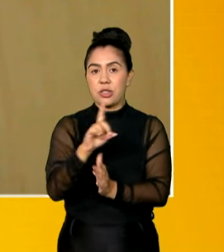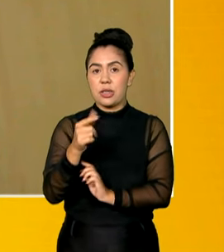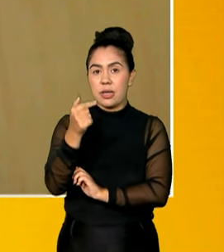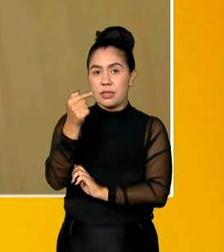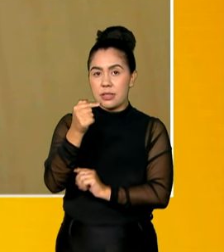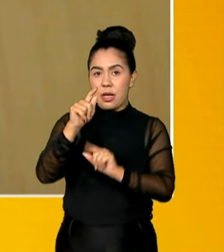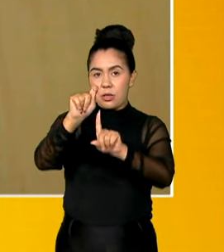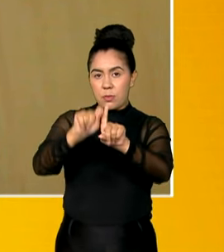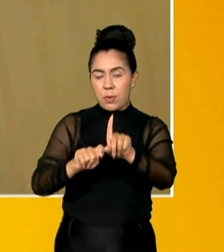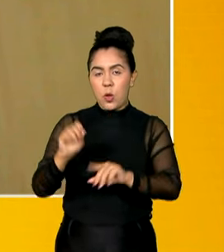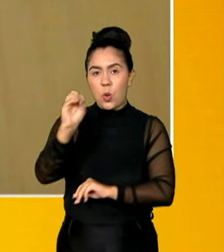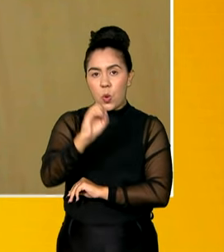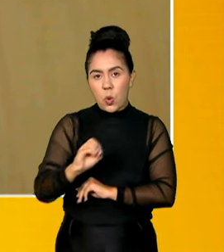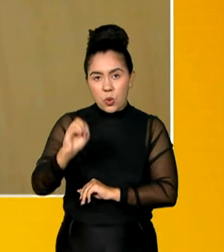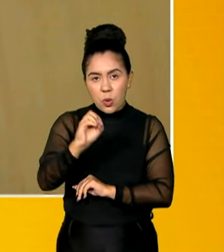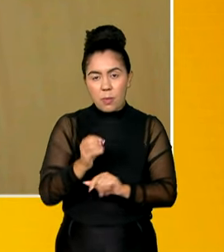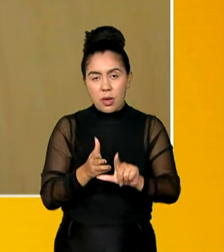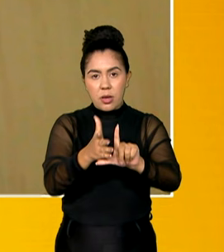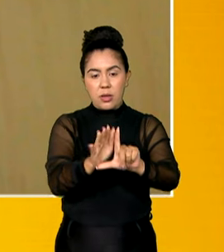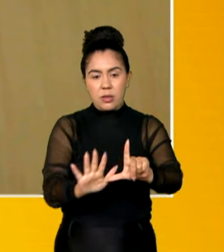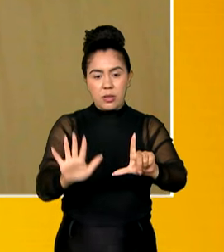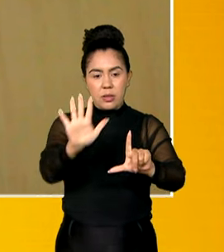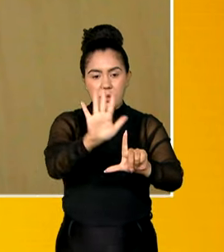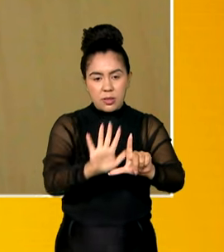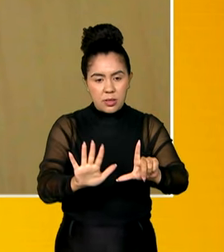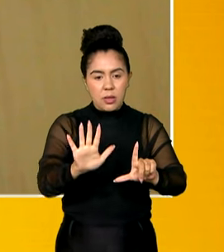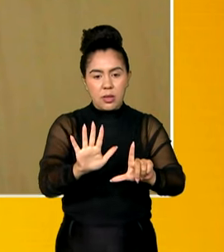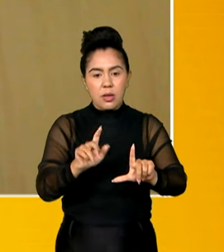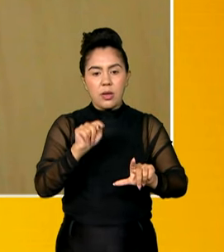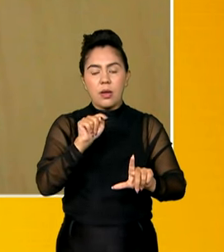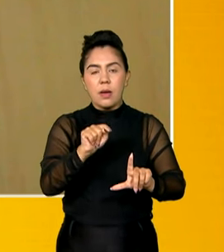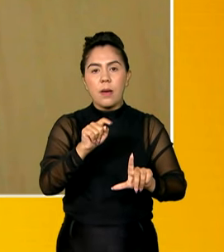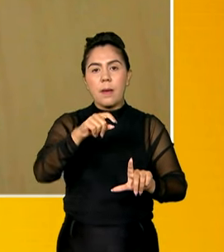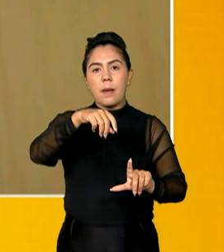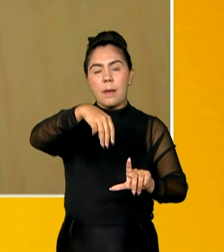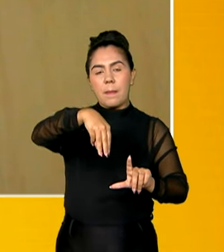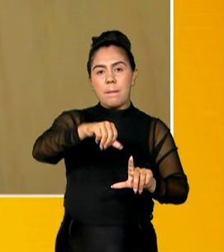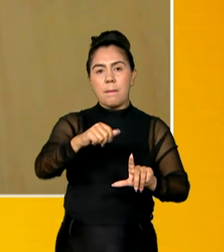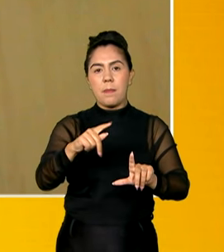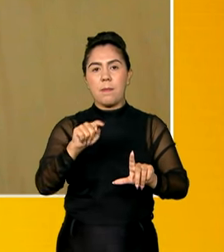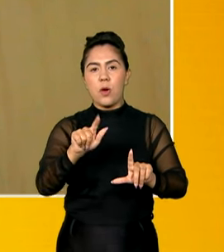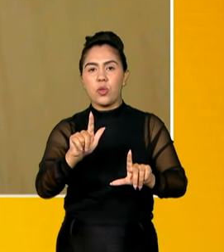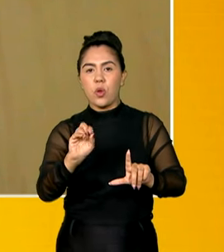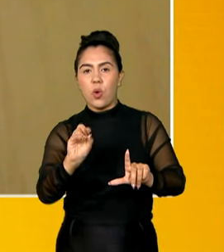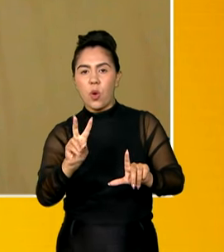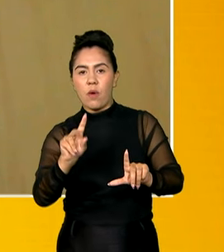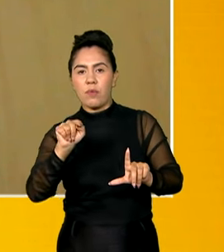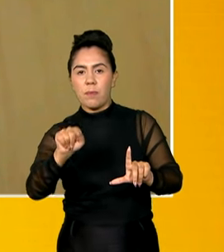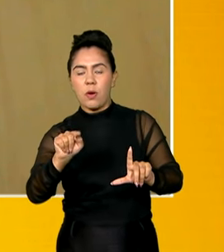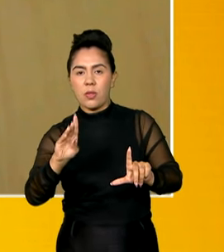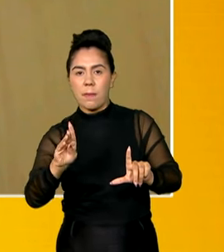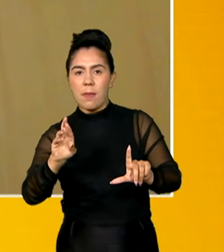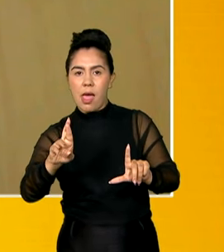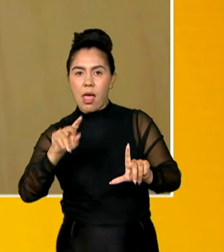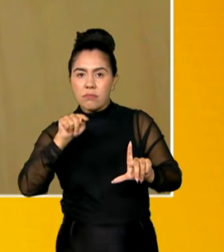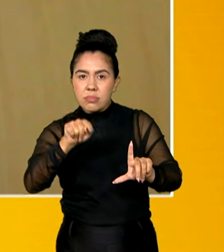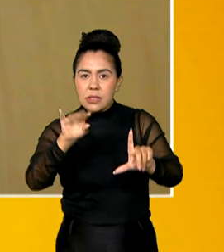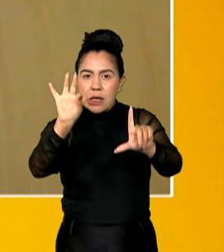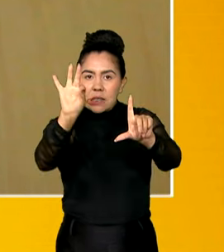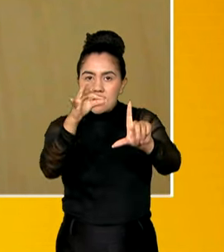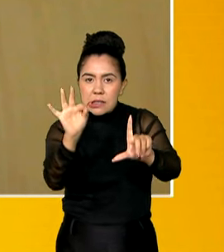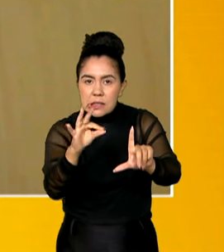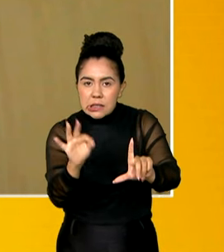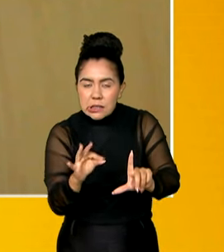portal mapas.gov.br para que possam fazer as suas inscrições. É um credenciamento em que